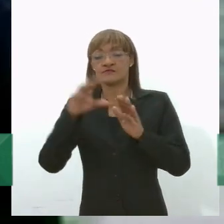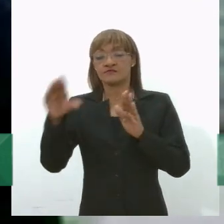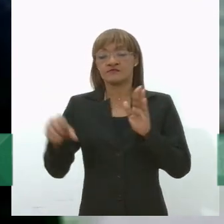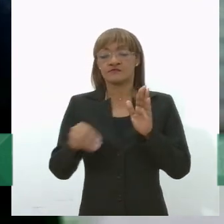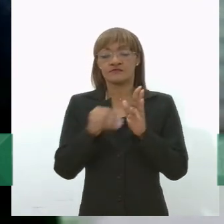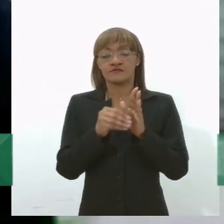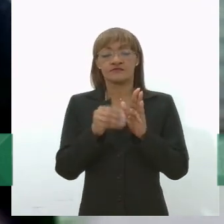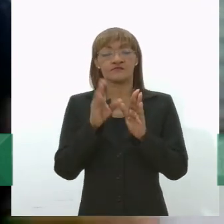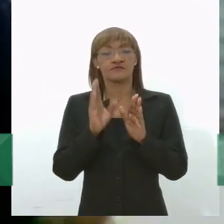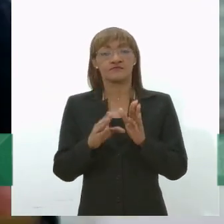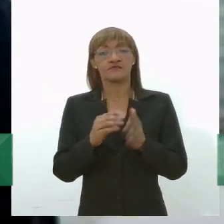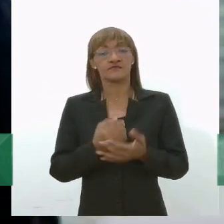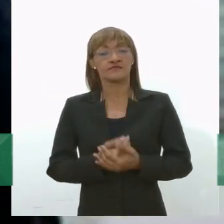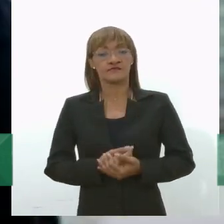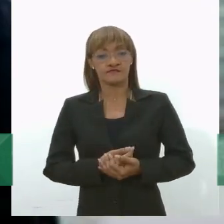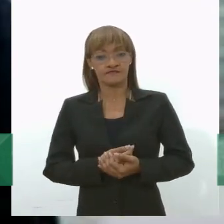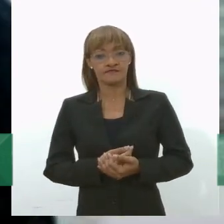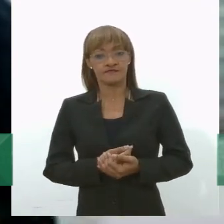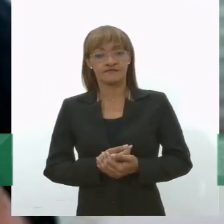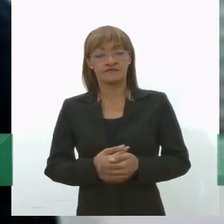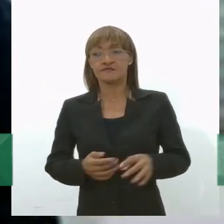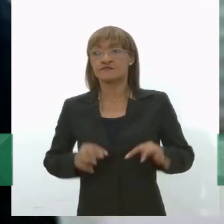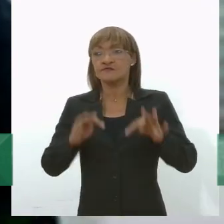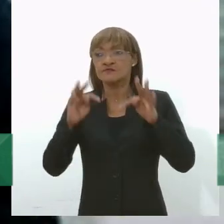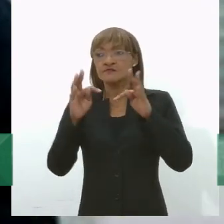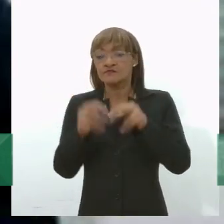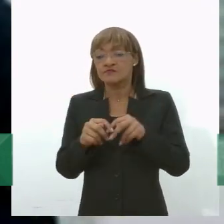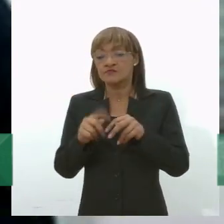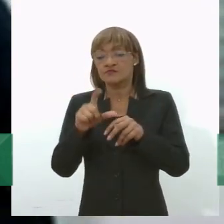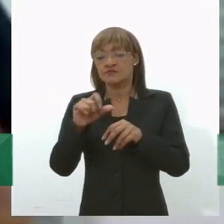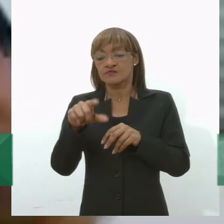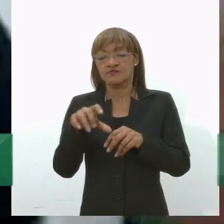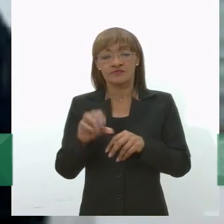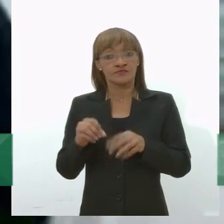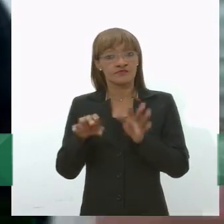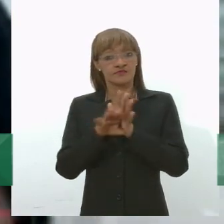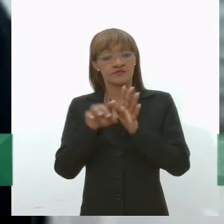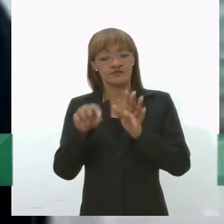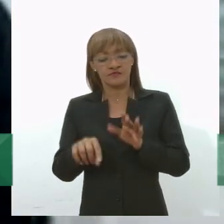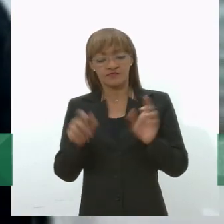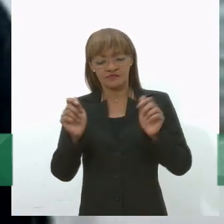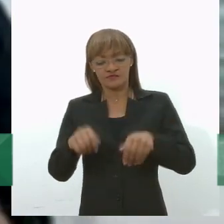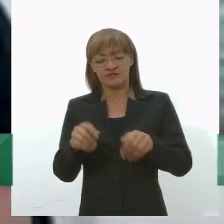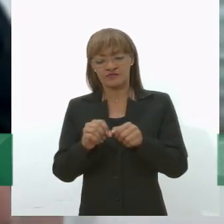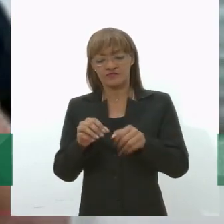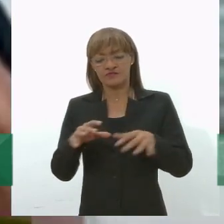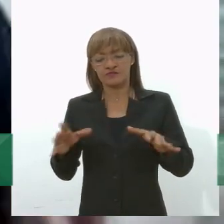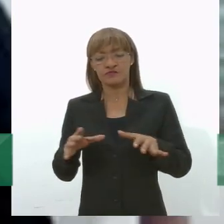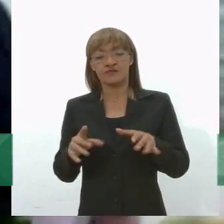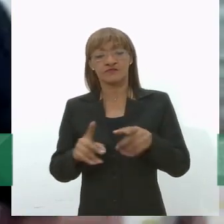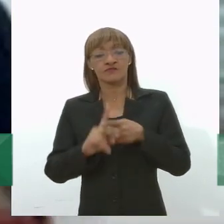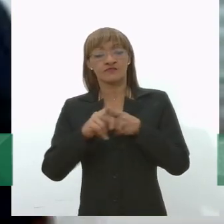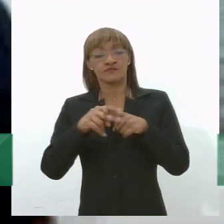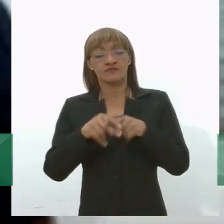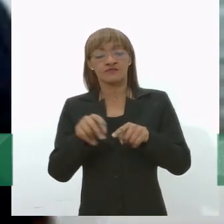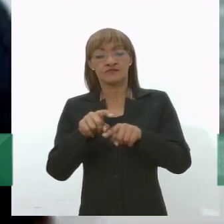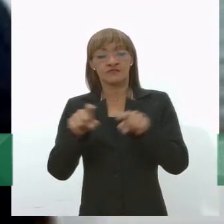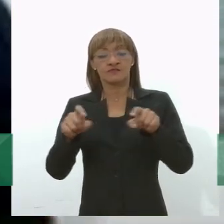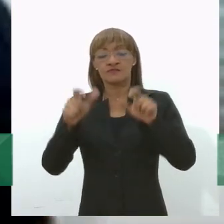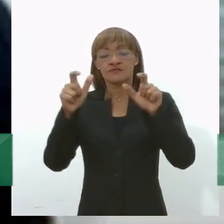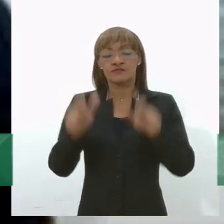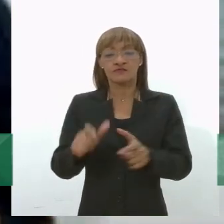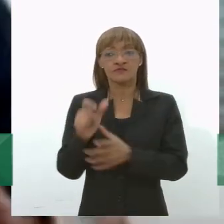para que todo resíduo que chegasse fosse triado fosse destinado a uma cooperativa de forma incentivada a